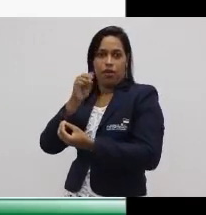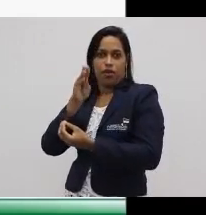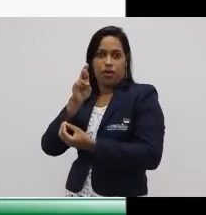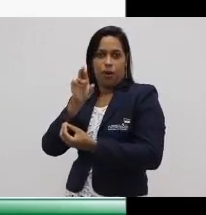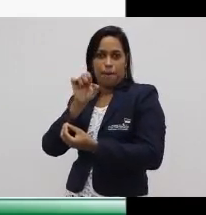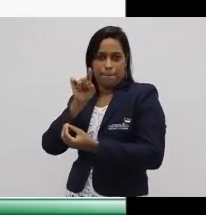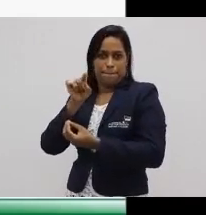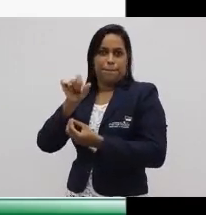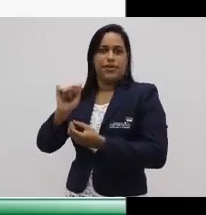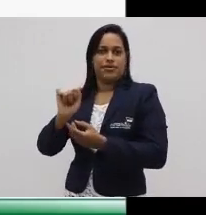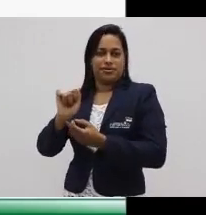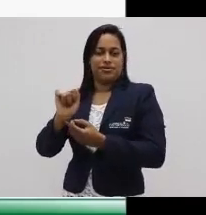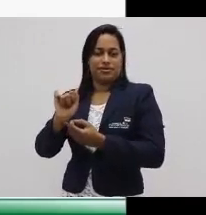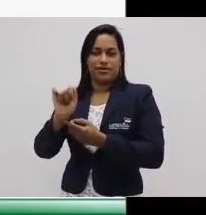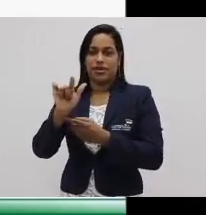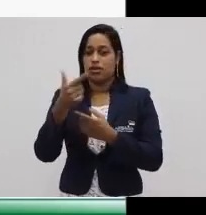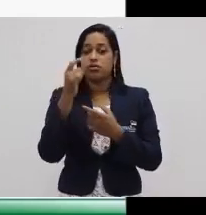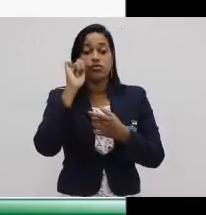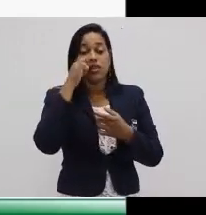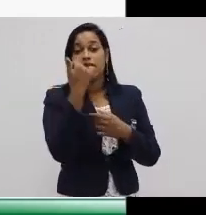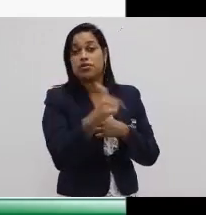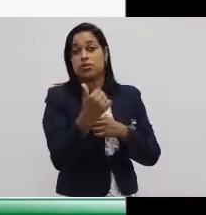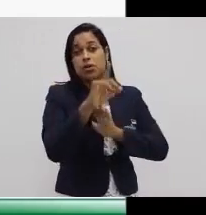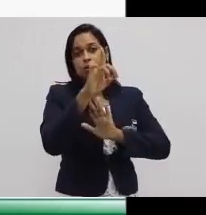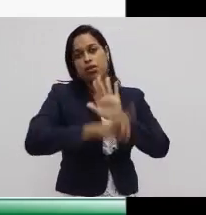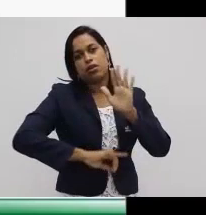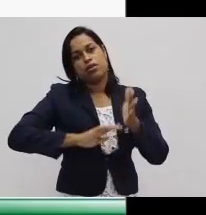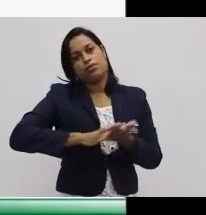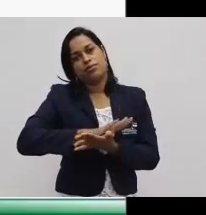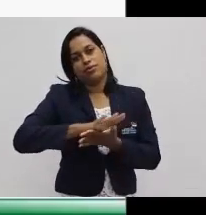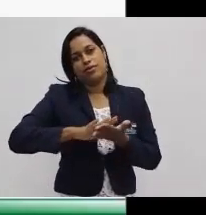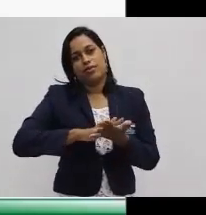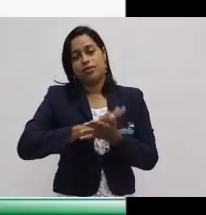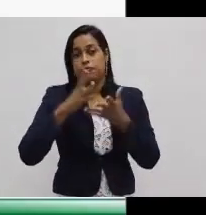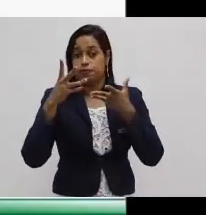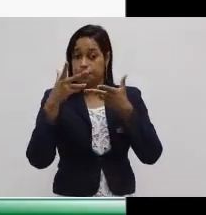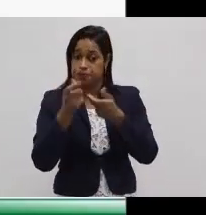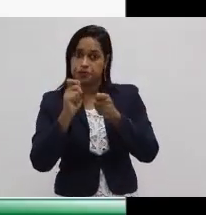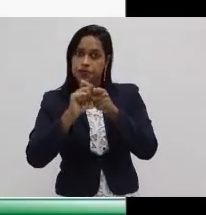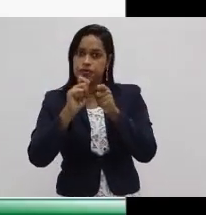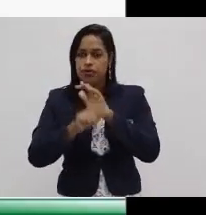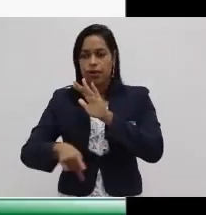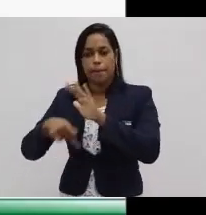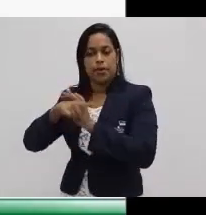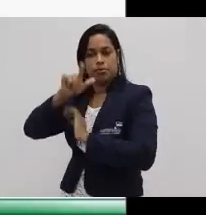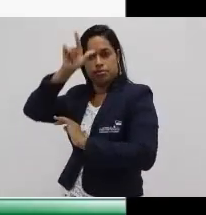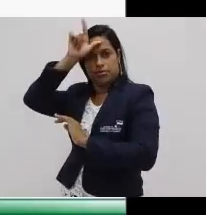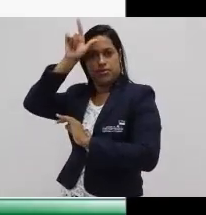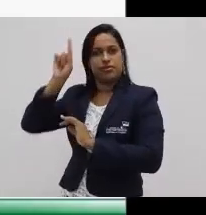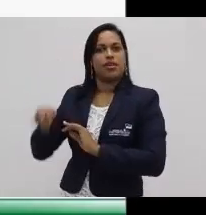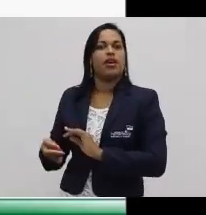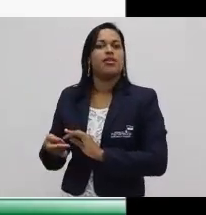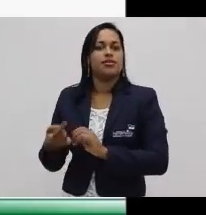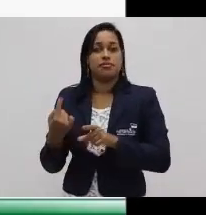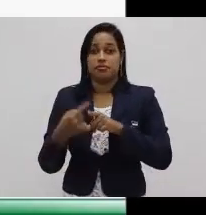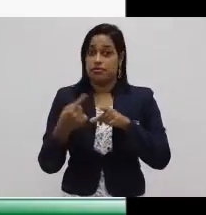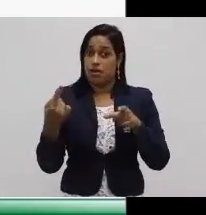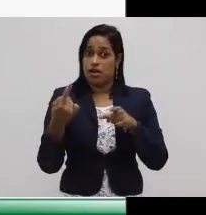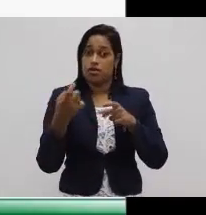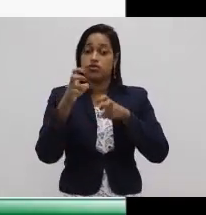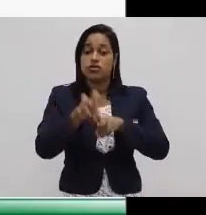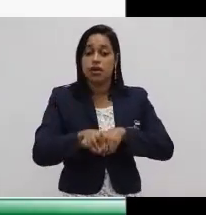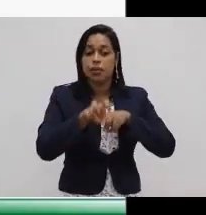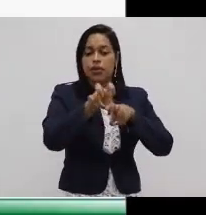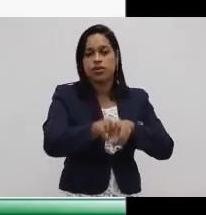tinham direito de nada em relação ao que eles produziam. Tudo o que eles produziam ia para esses nobres, mas os camponeses não.